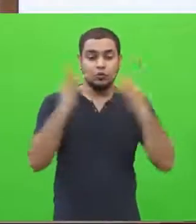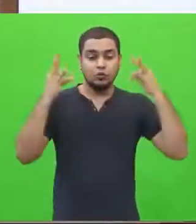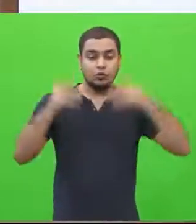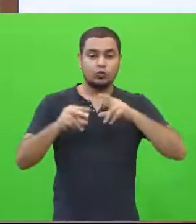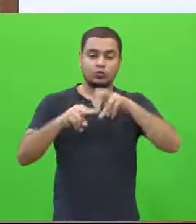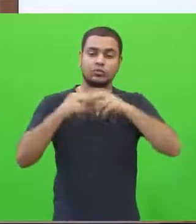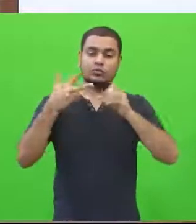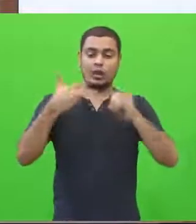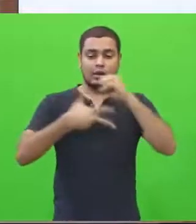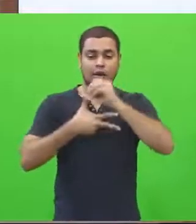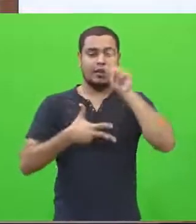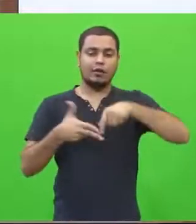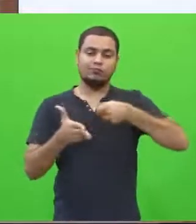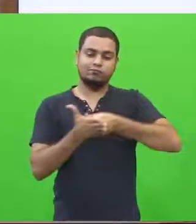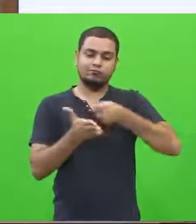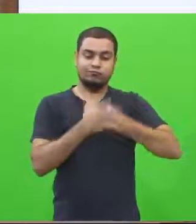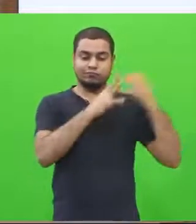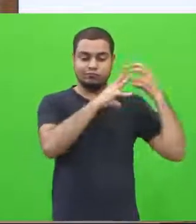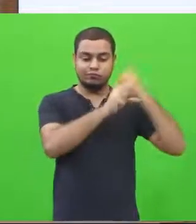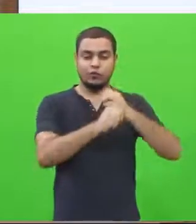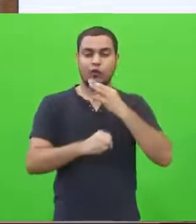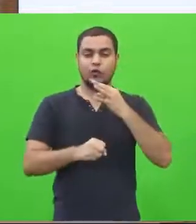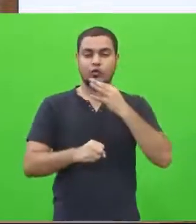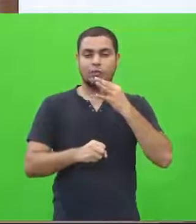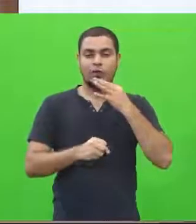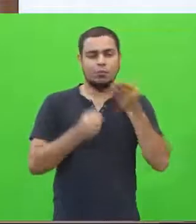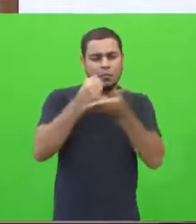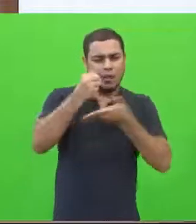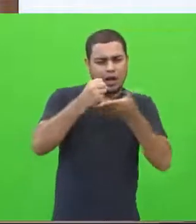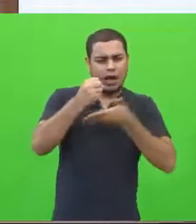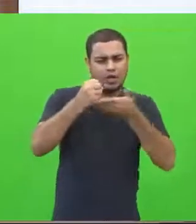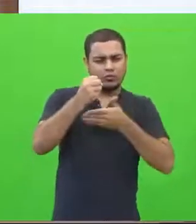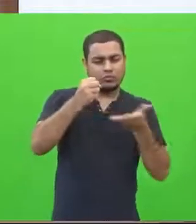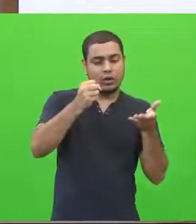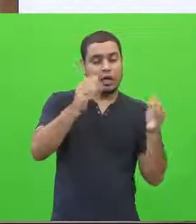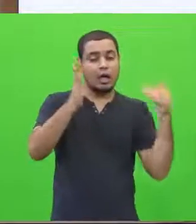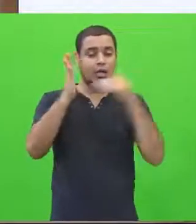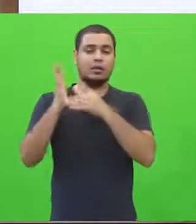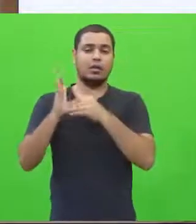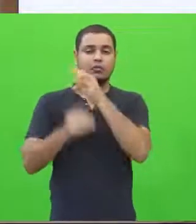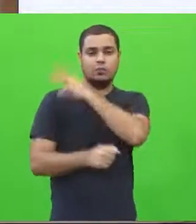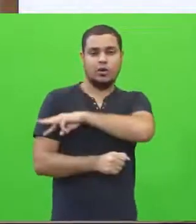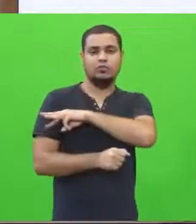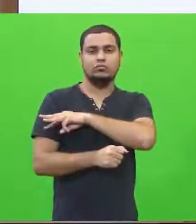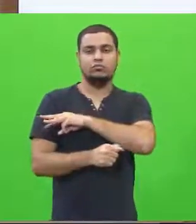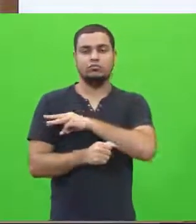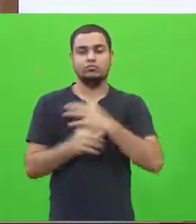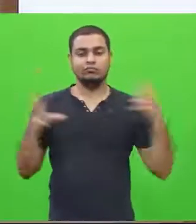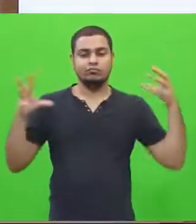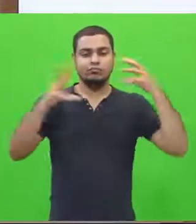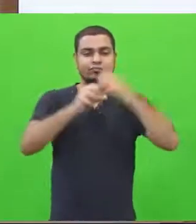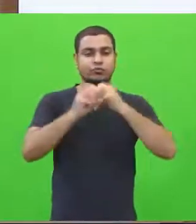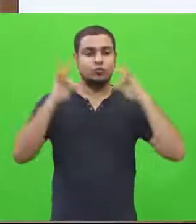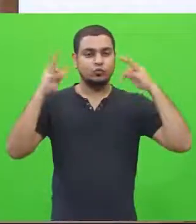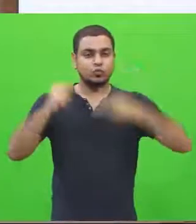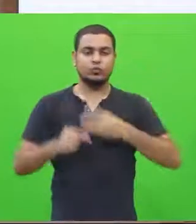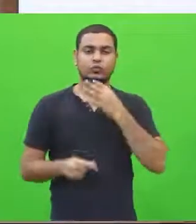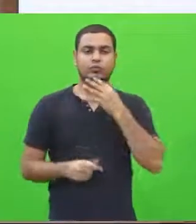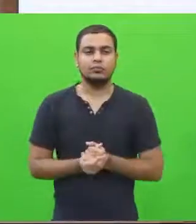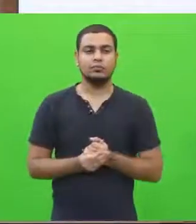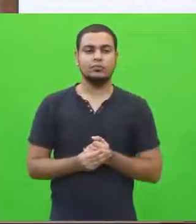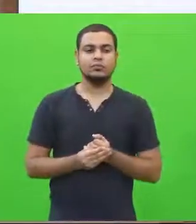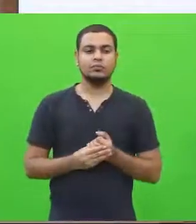Então, pega todo aquele conhecimento do fundamental e até agora você está no ensino médio.